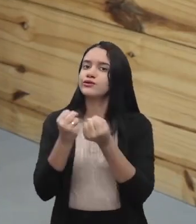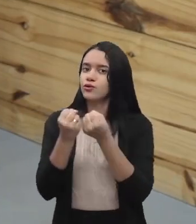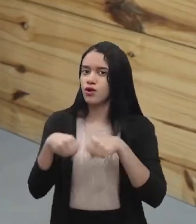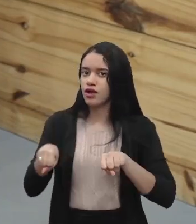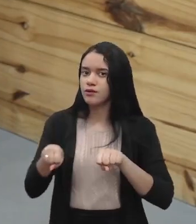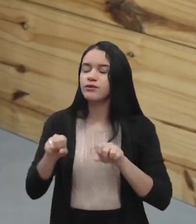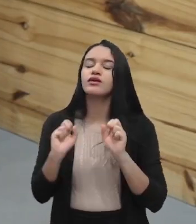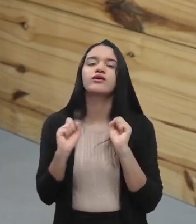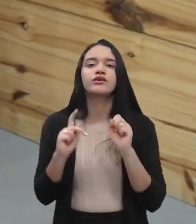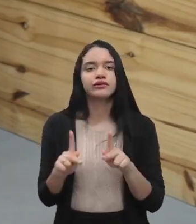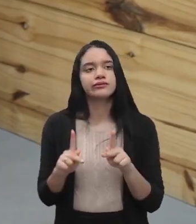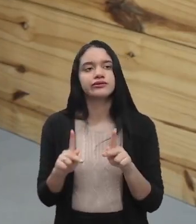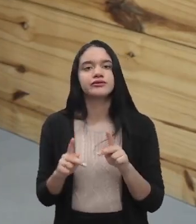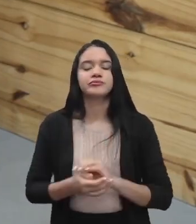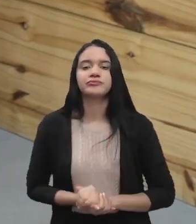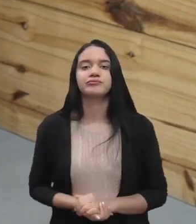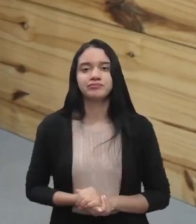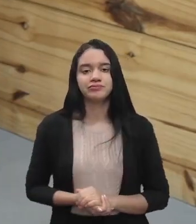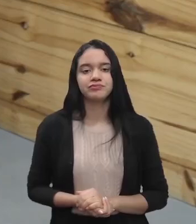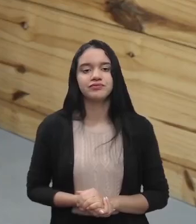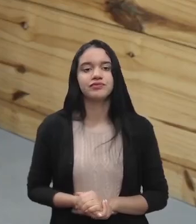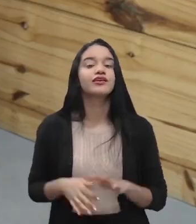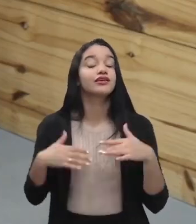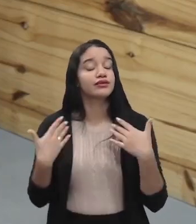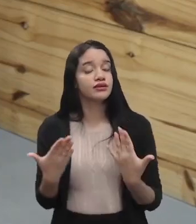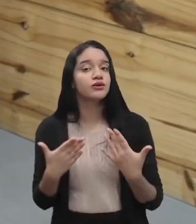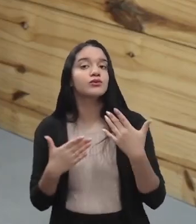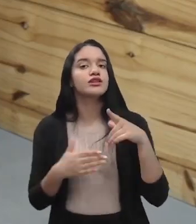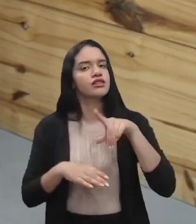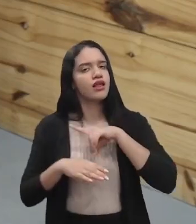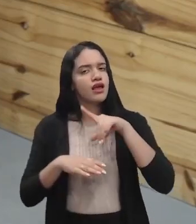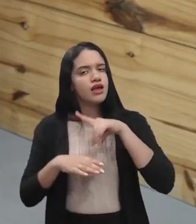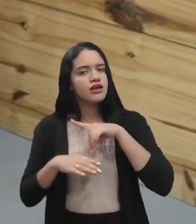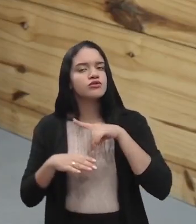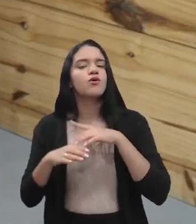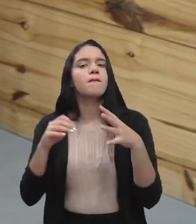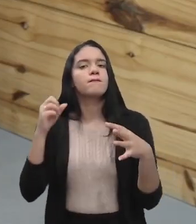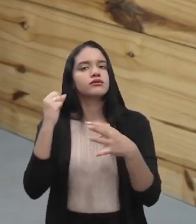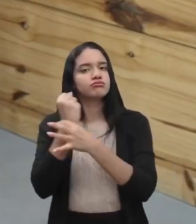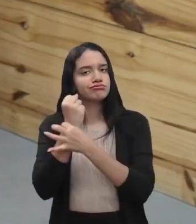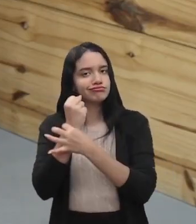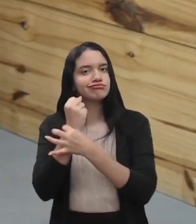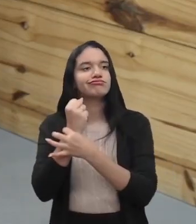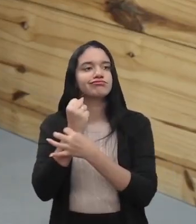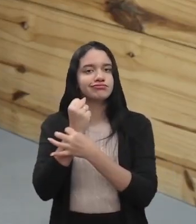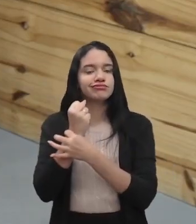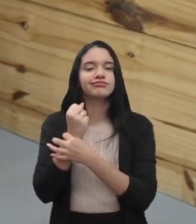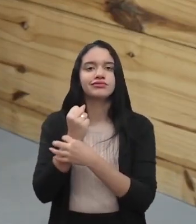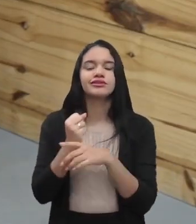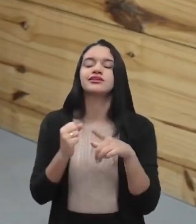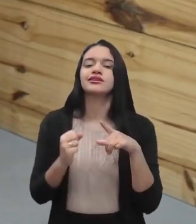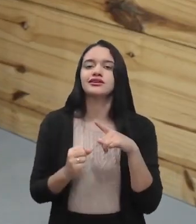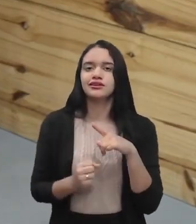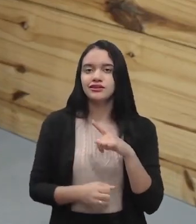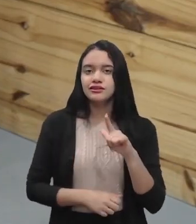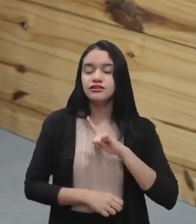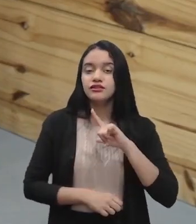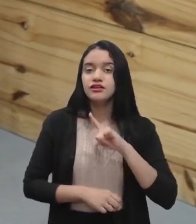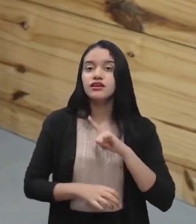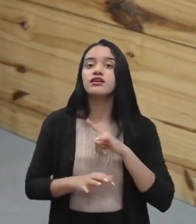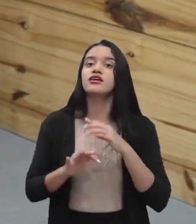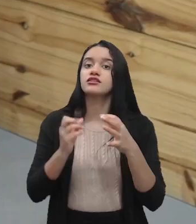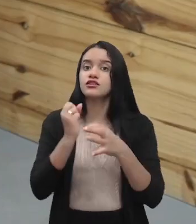quebre. Senão também não vai adiantar de nada, né, então tendo a proteção coletiva, a gente já tem metade aí da